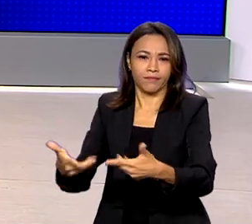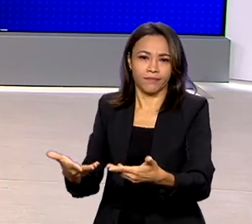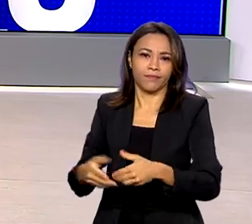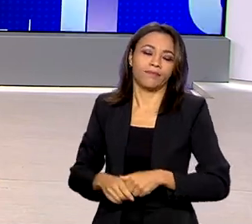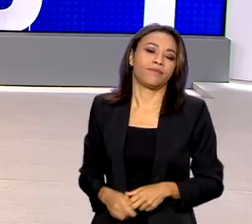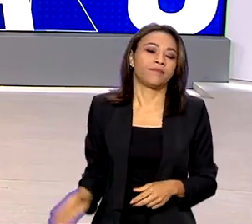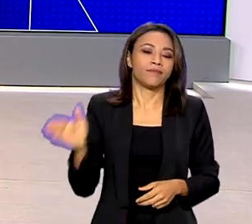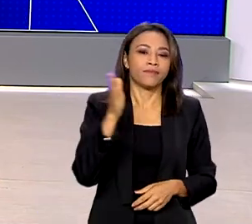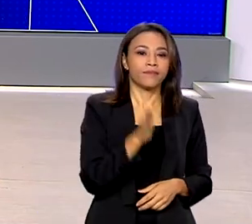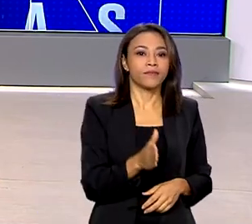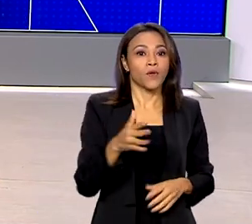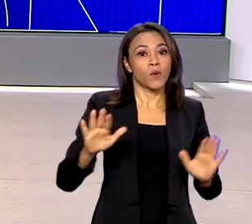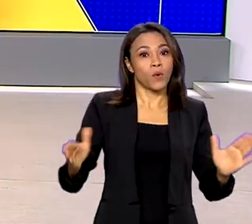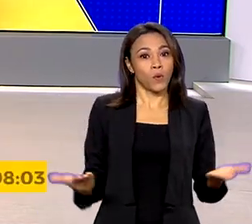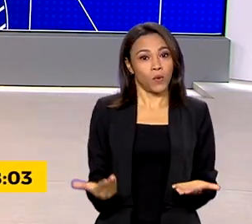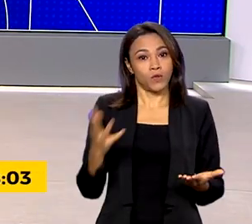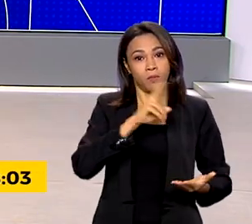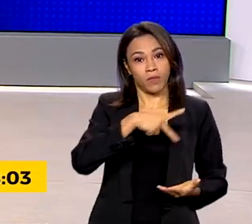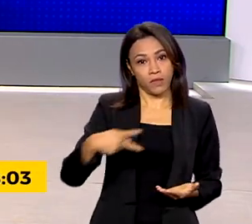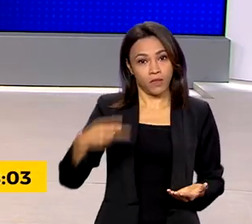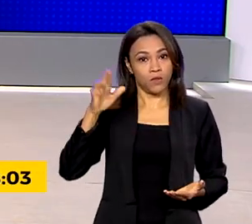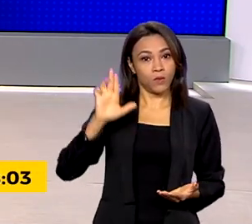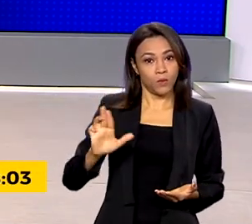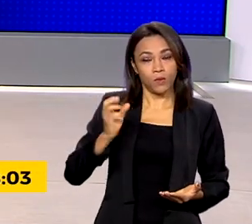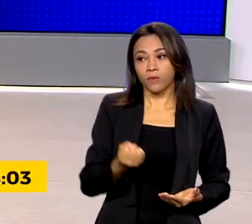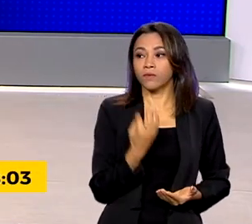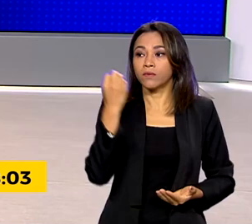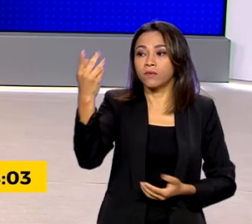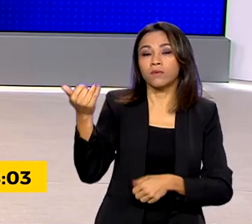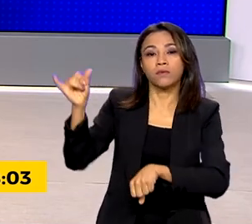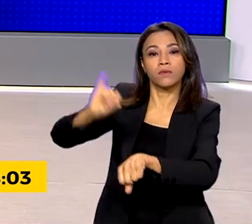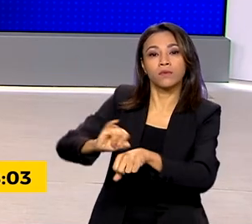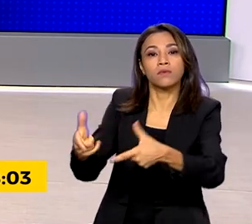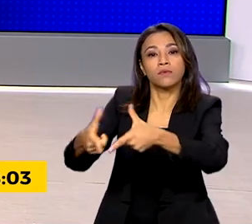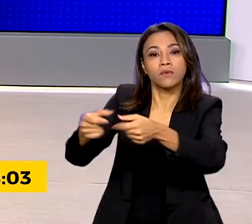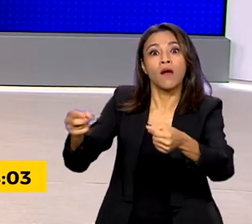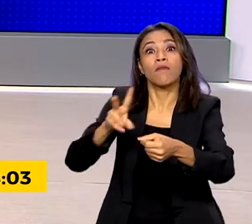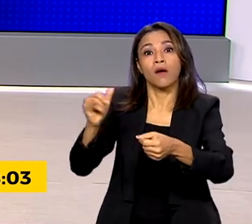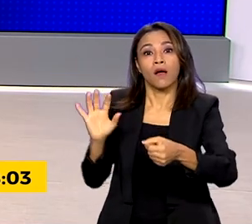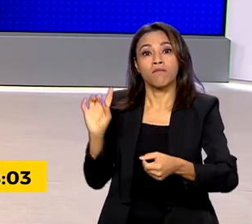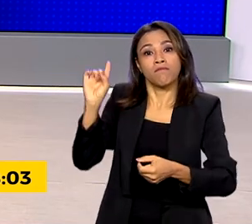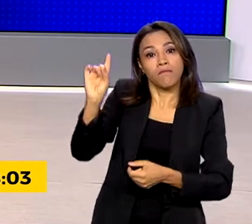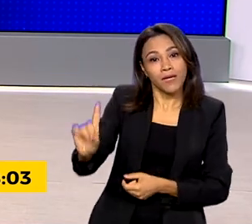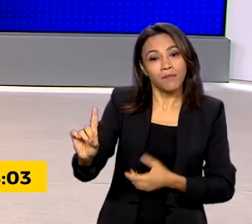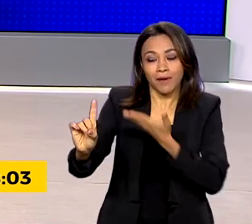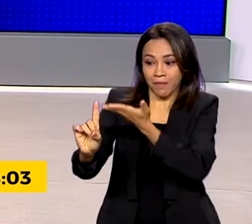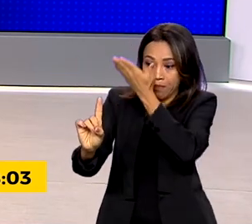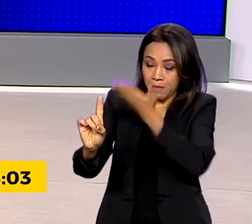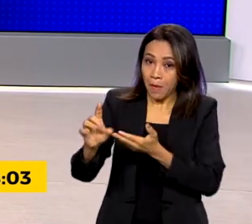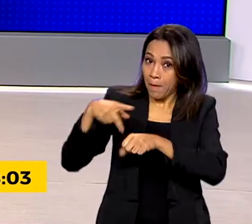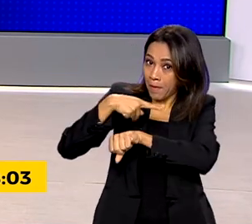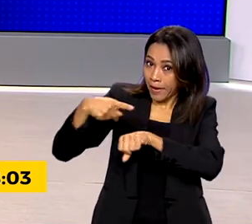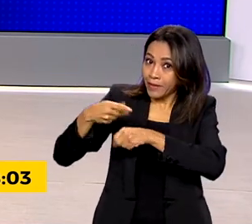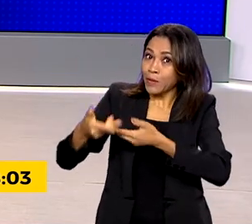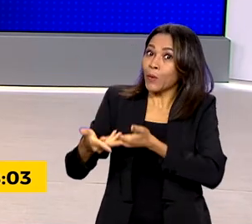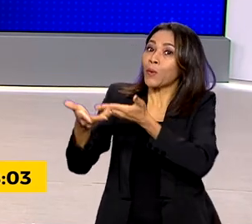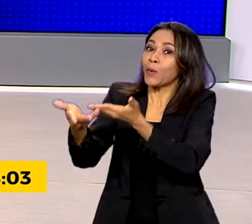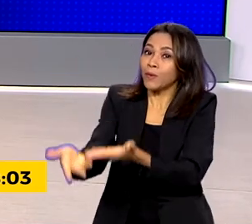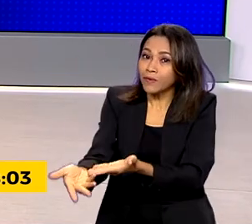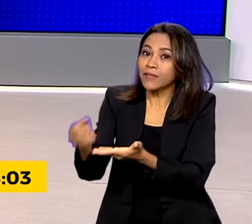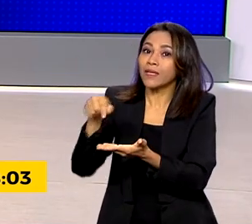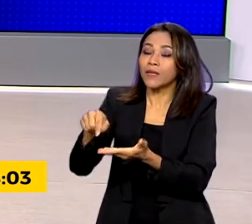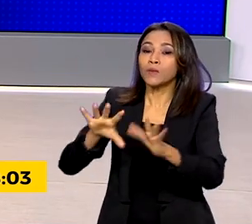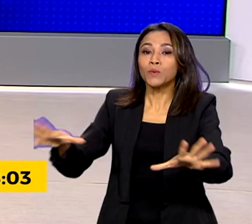Presidente Lula embarca hoje para Hiroshima, no Japão, onde participará como país convidado da cúpula do G7,